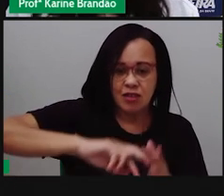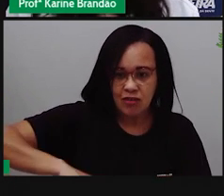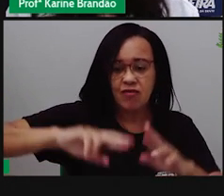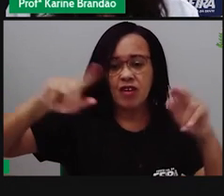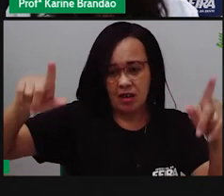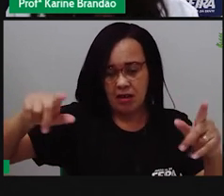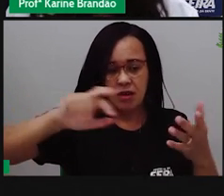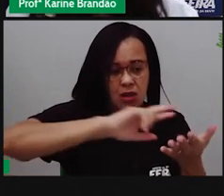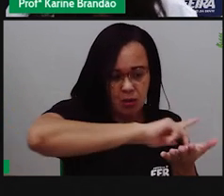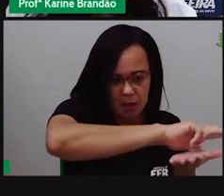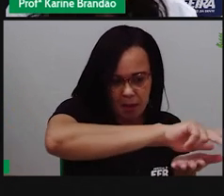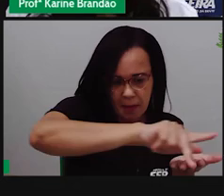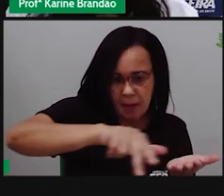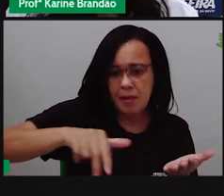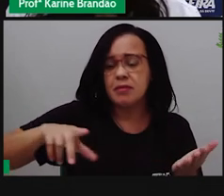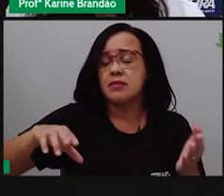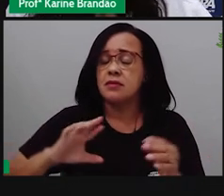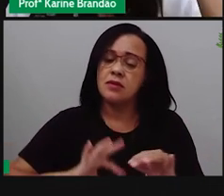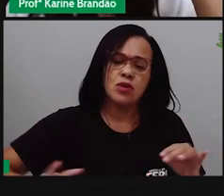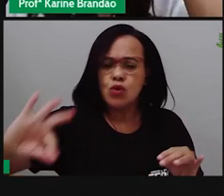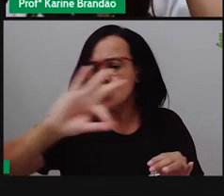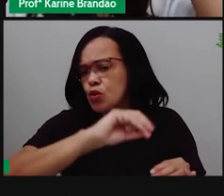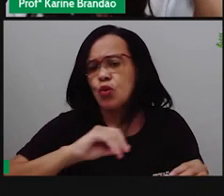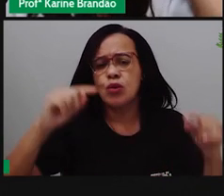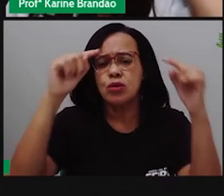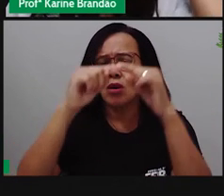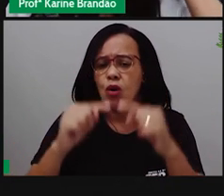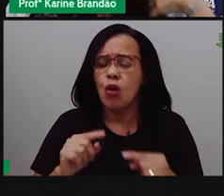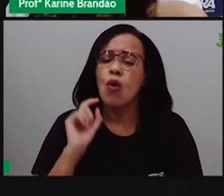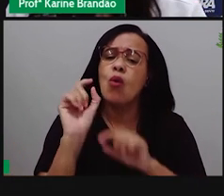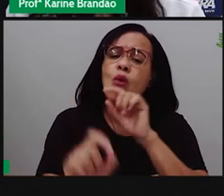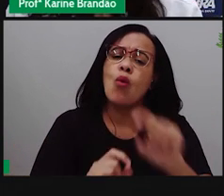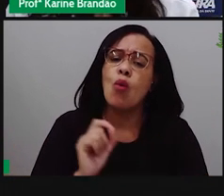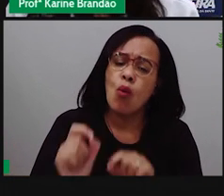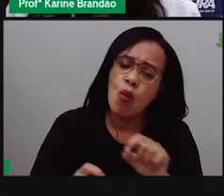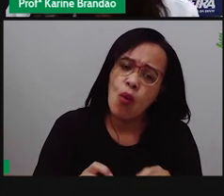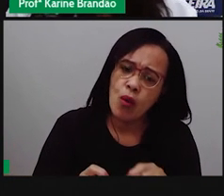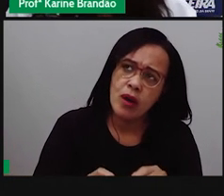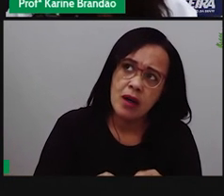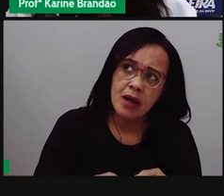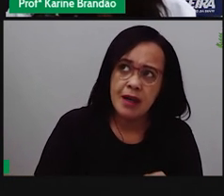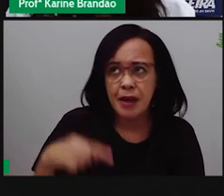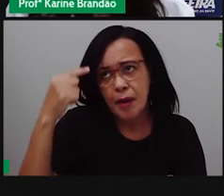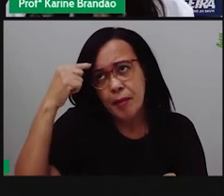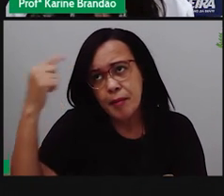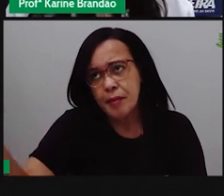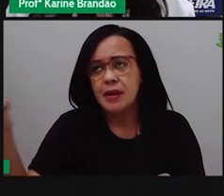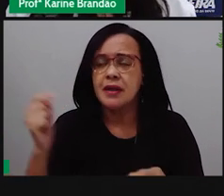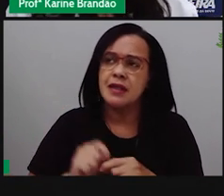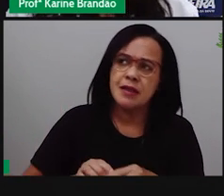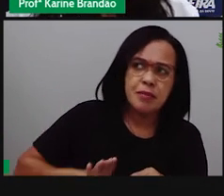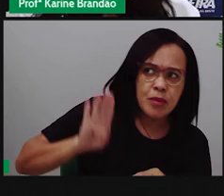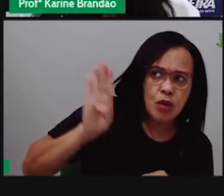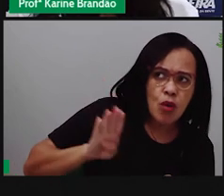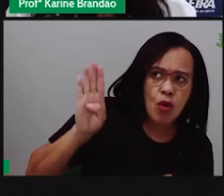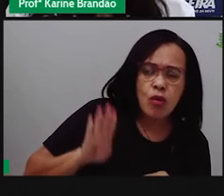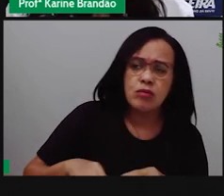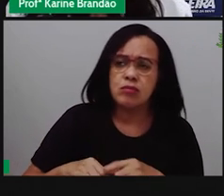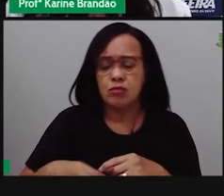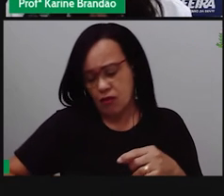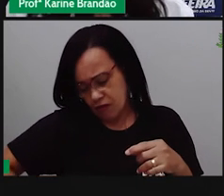E essa diversidade toda, pronto, isso ela vem trazendo aí. Desde a ideia biológica, né, dos seres